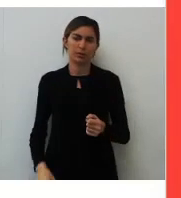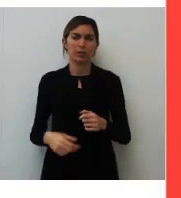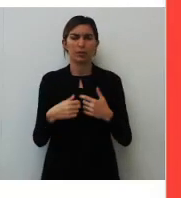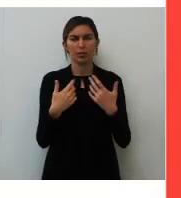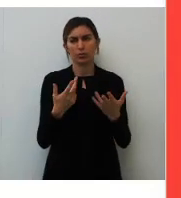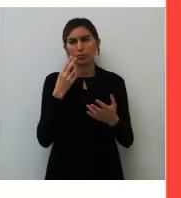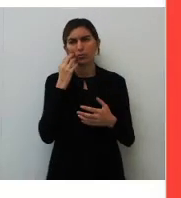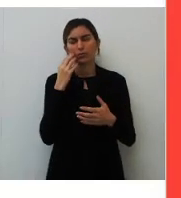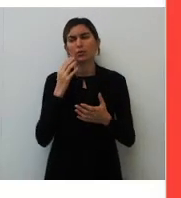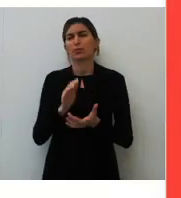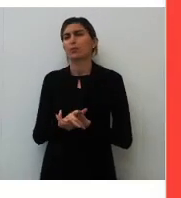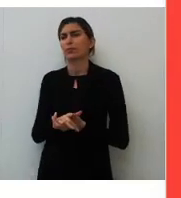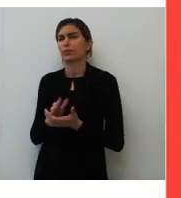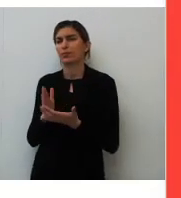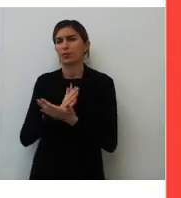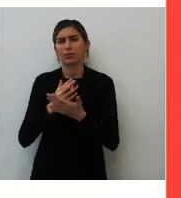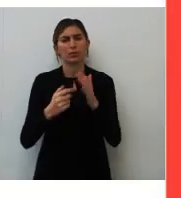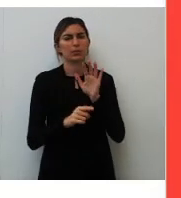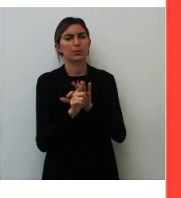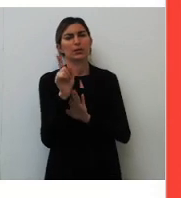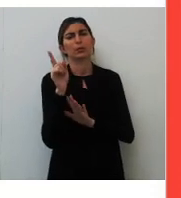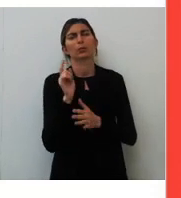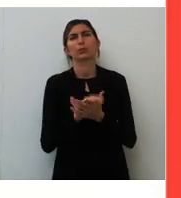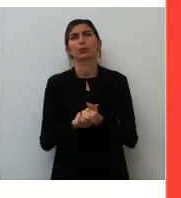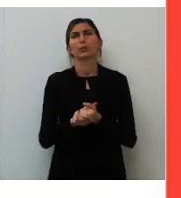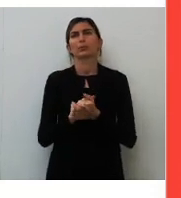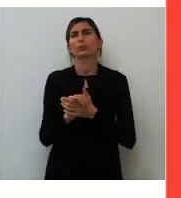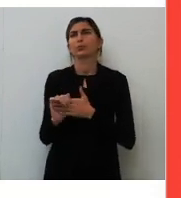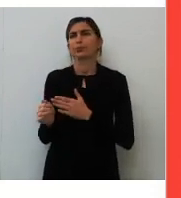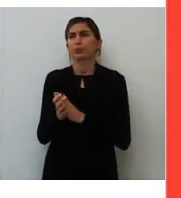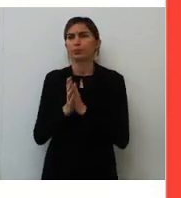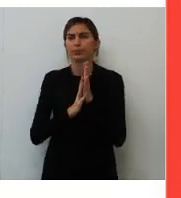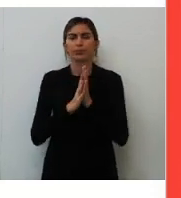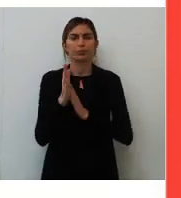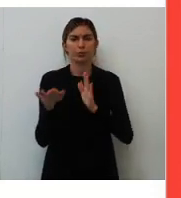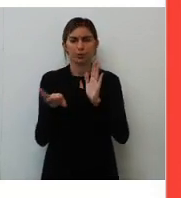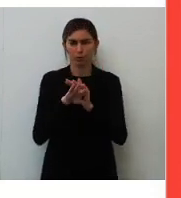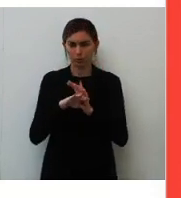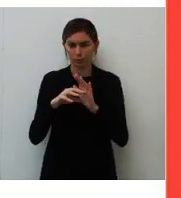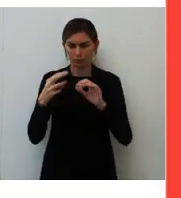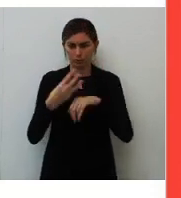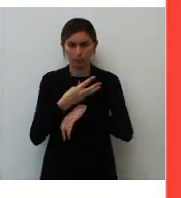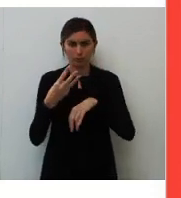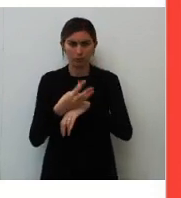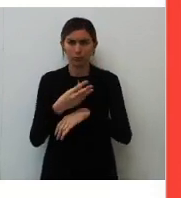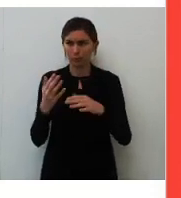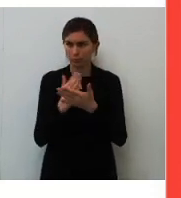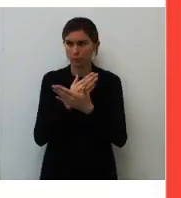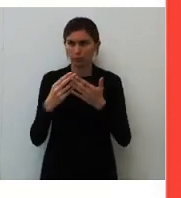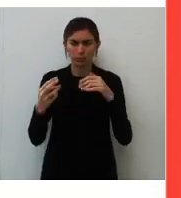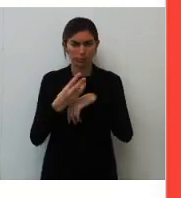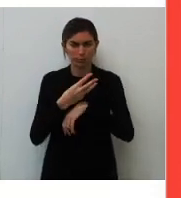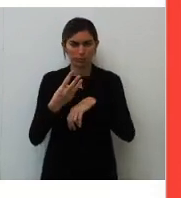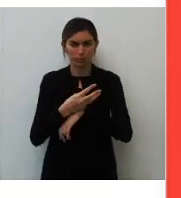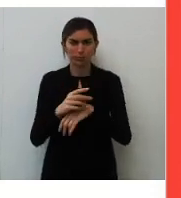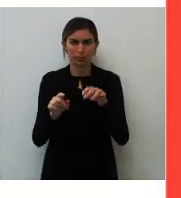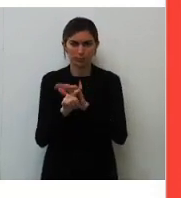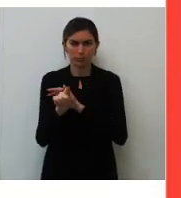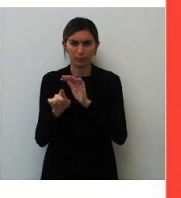Deixa eu ver se tem mais alguma pergunta. Deixa eu atualizar. Chegou pelo Zap? Alguma pergunta chegou pelo Zap?